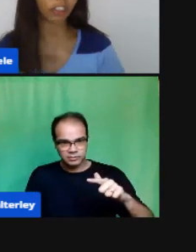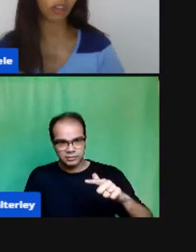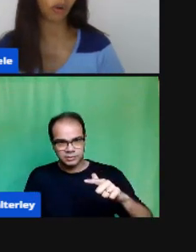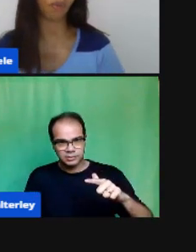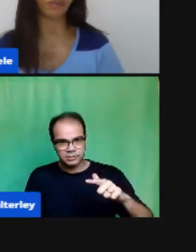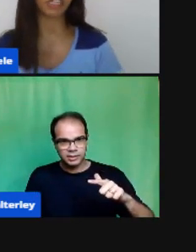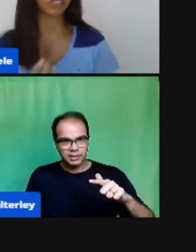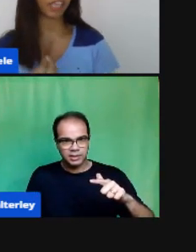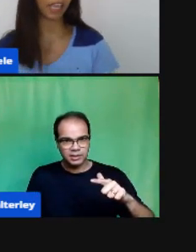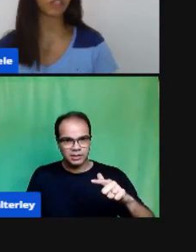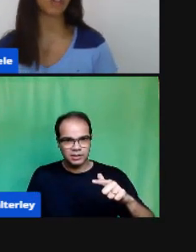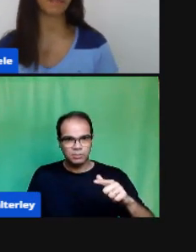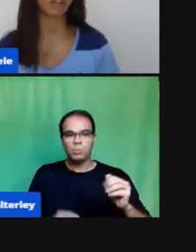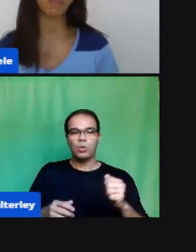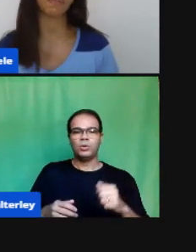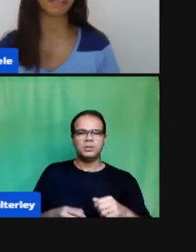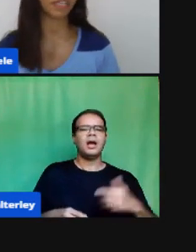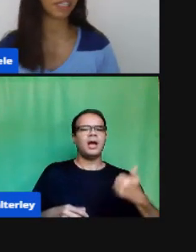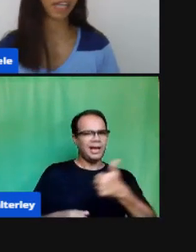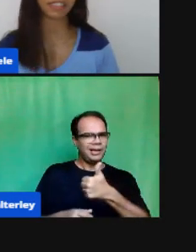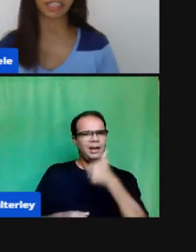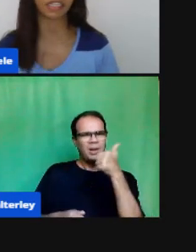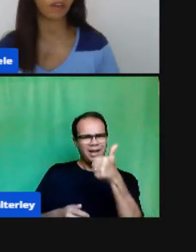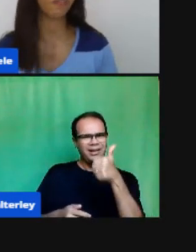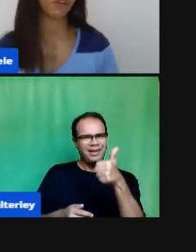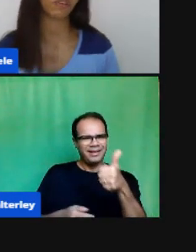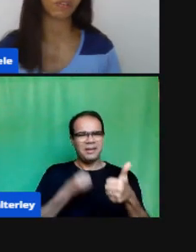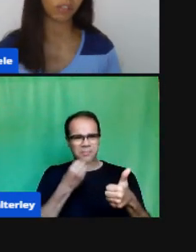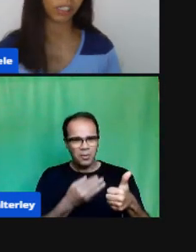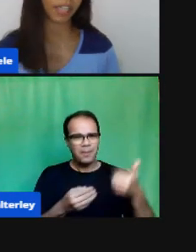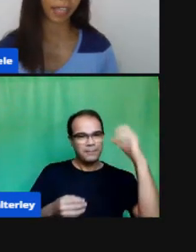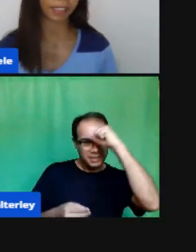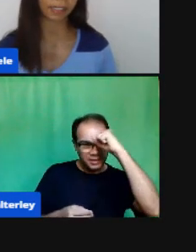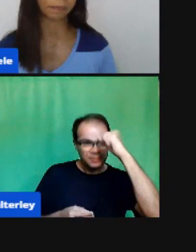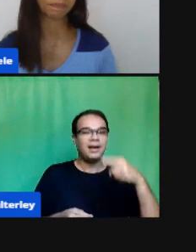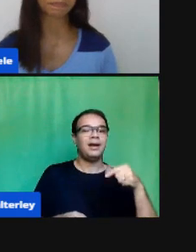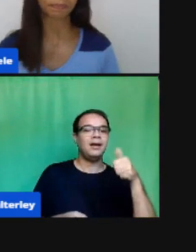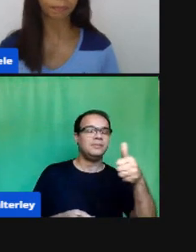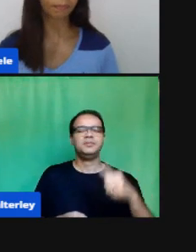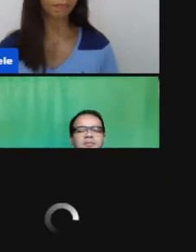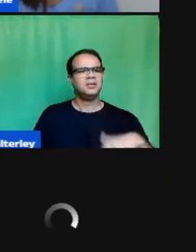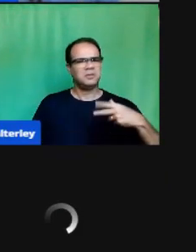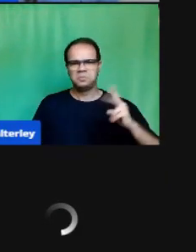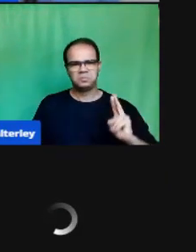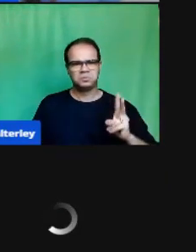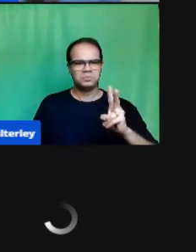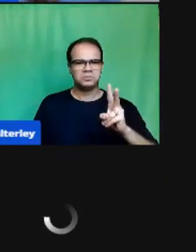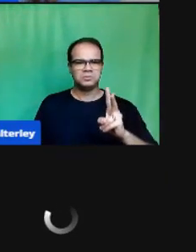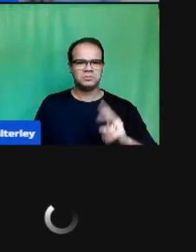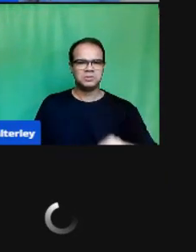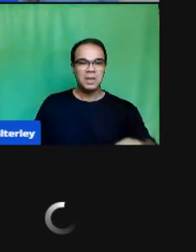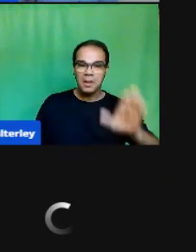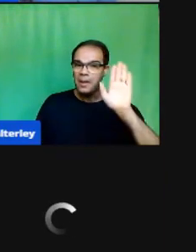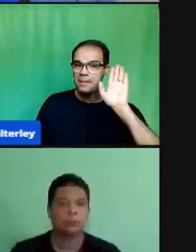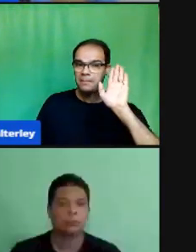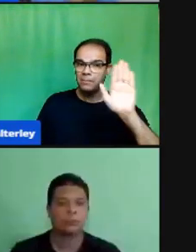em frente Ou podemos Retomar Algumas habilidades Que não foram Consolidadas Ok?